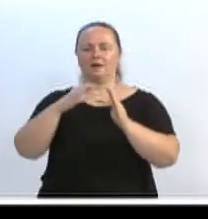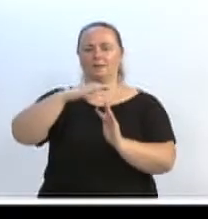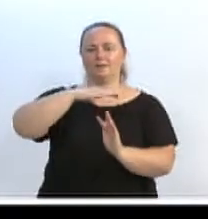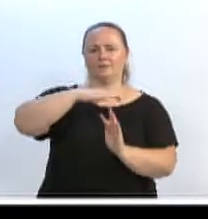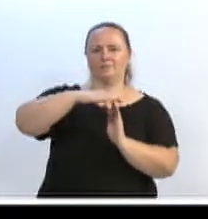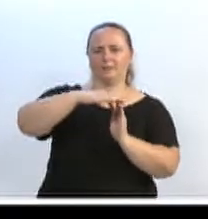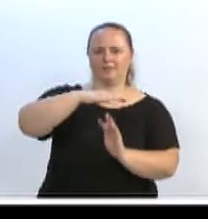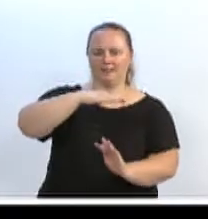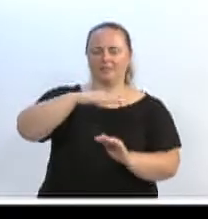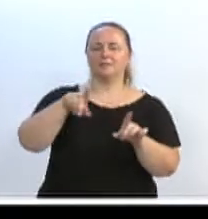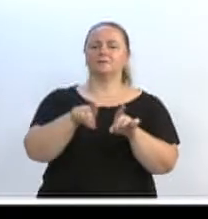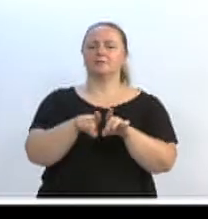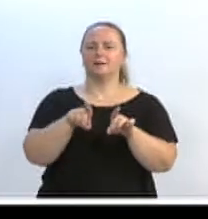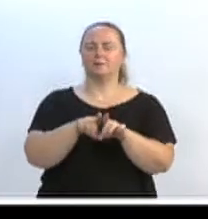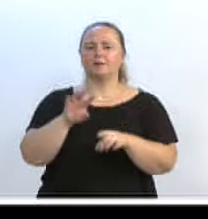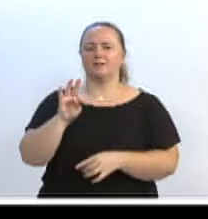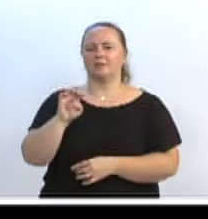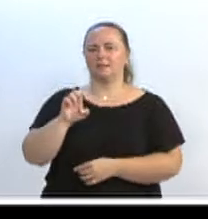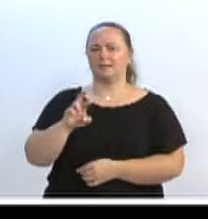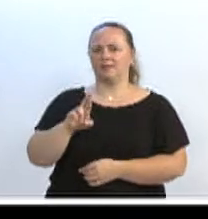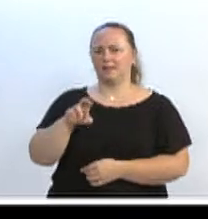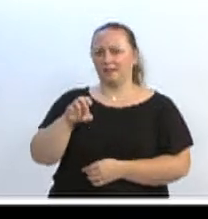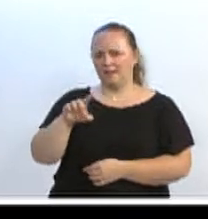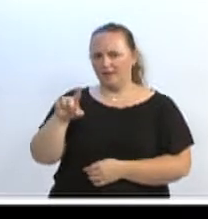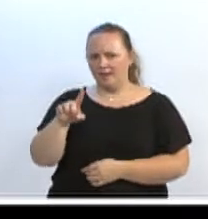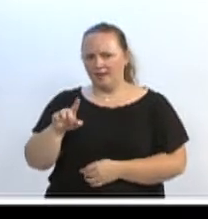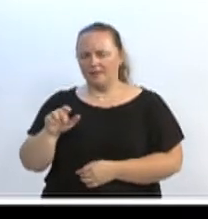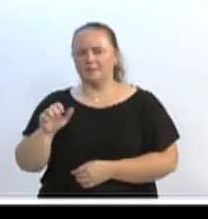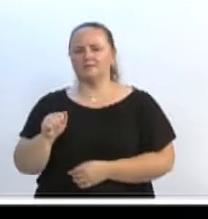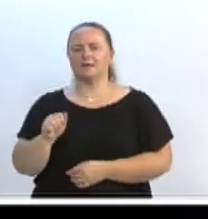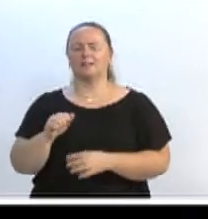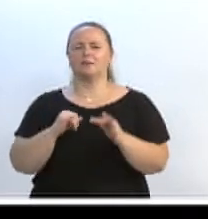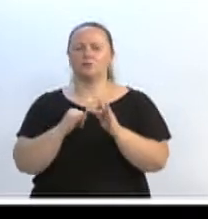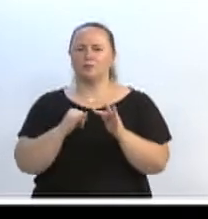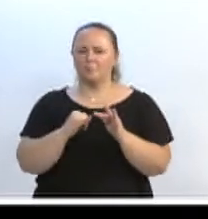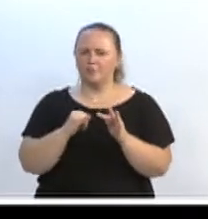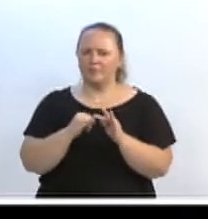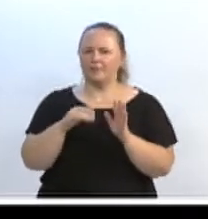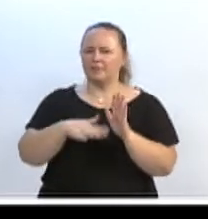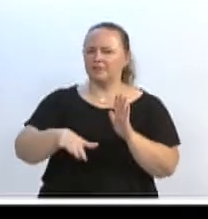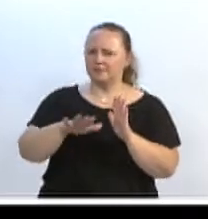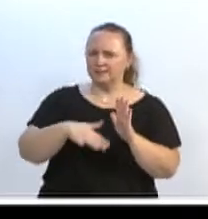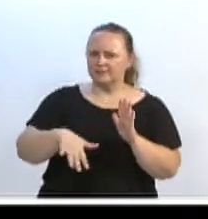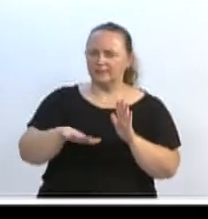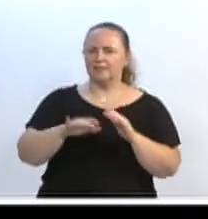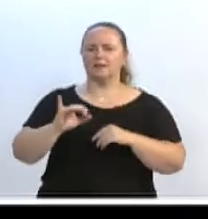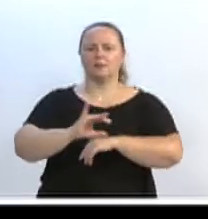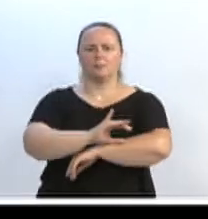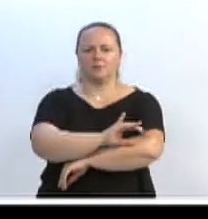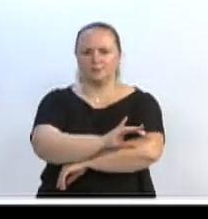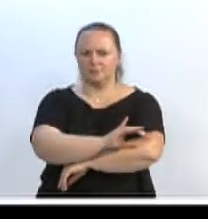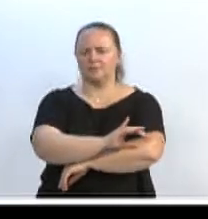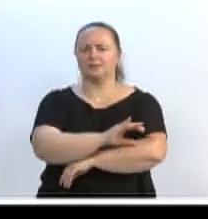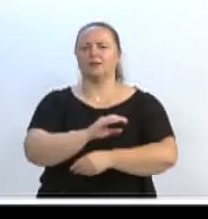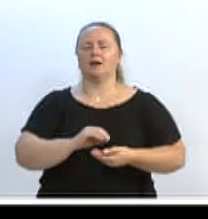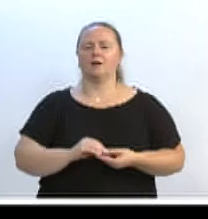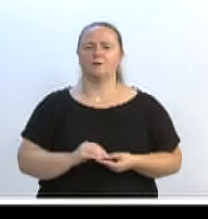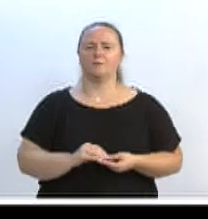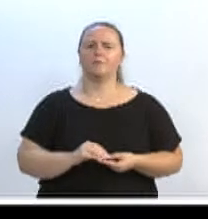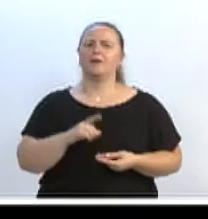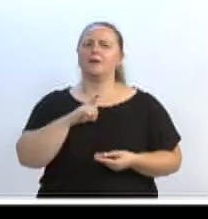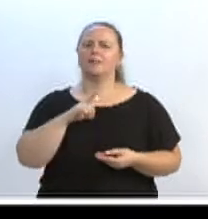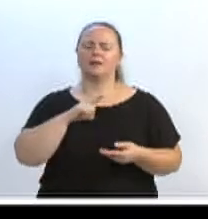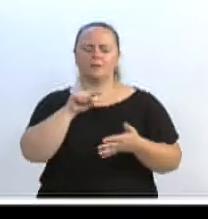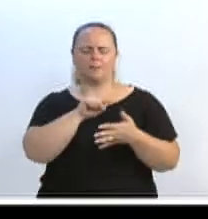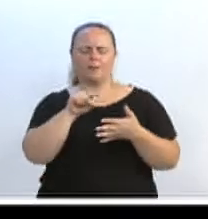também Teresa Leskovich, Haroldo Ewald, William Tedor Sherman, Hassel Miller, Germano Puff, Mário